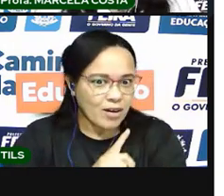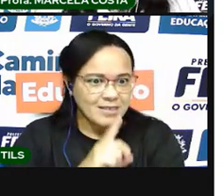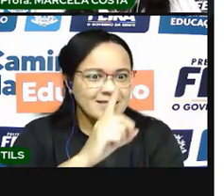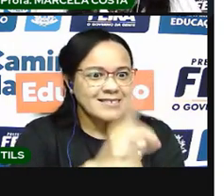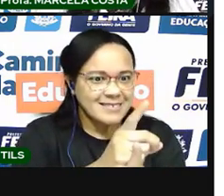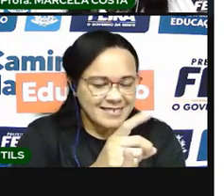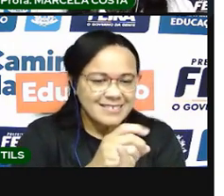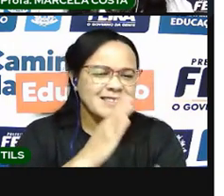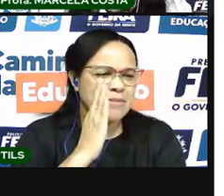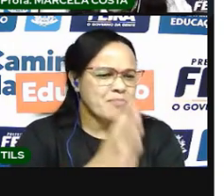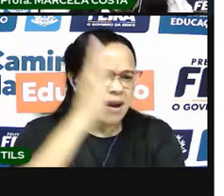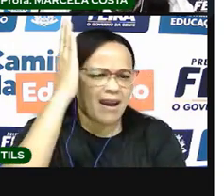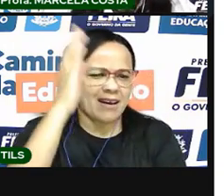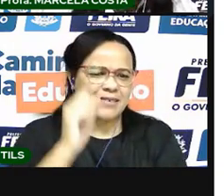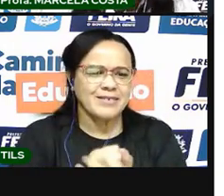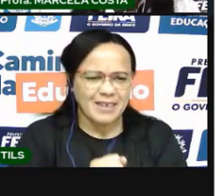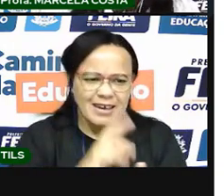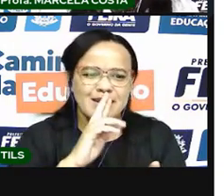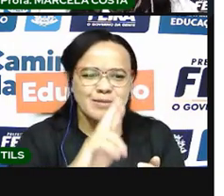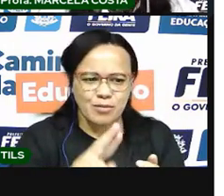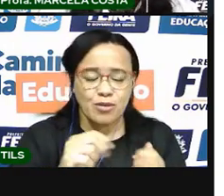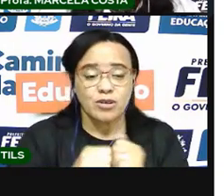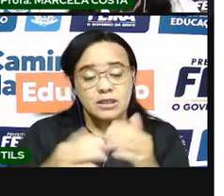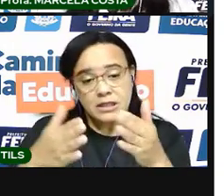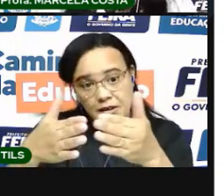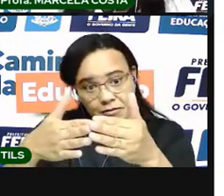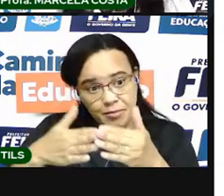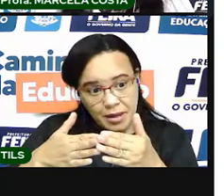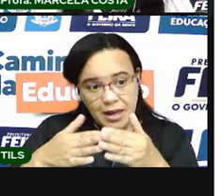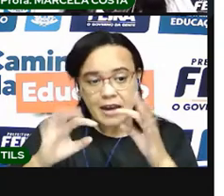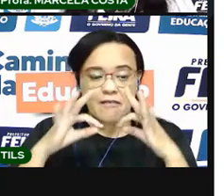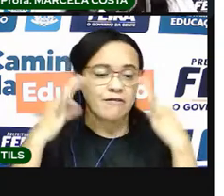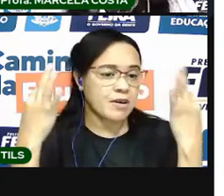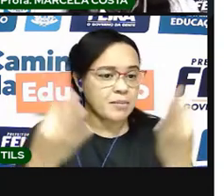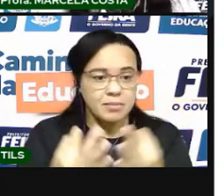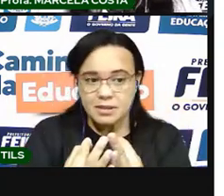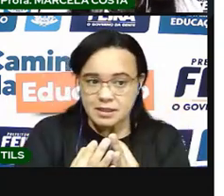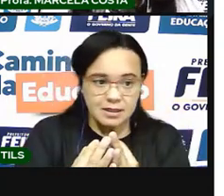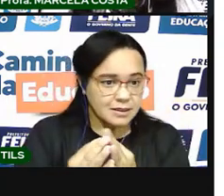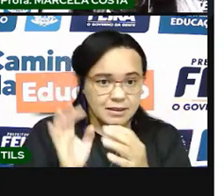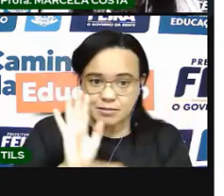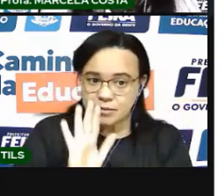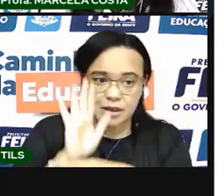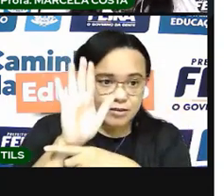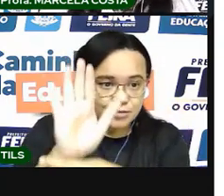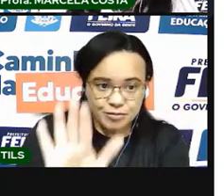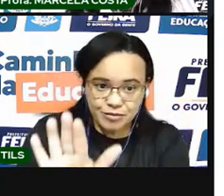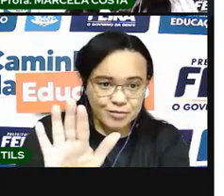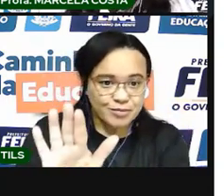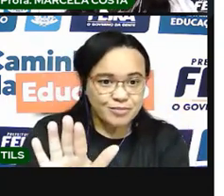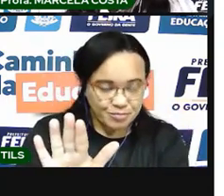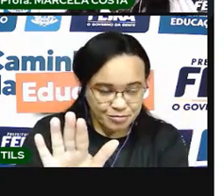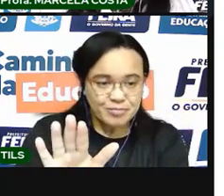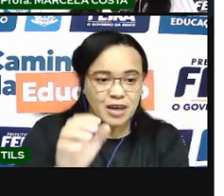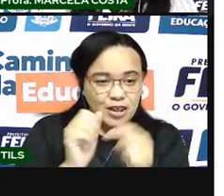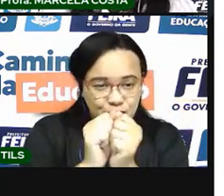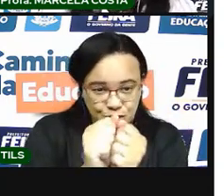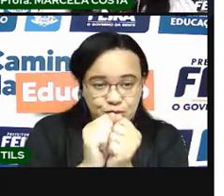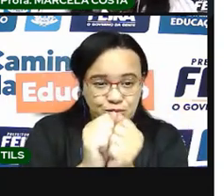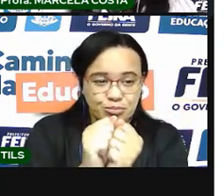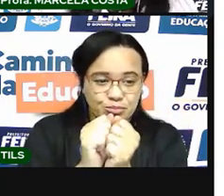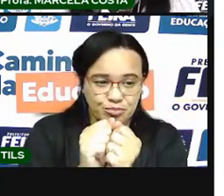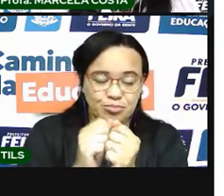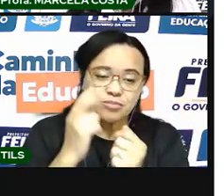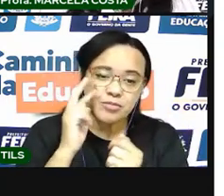Então, você vai pedir aí ajuda da sua mãe, do seu pai, da pessoa que é responsável por você, que está aí junto com você acompanhando as